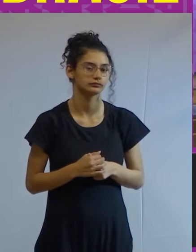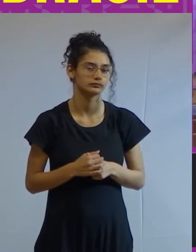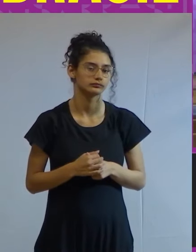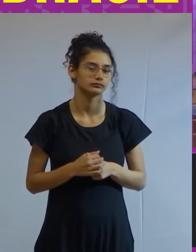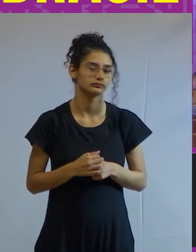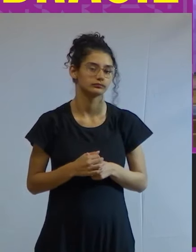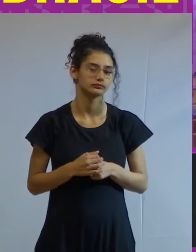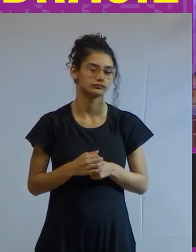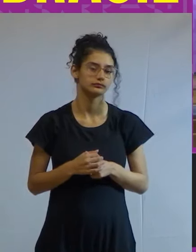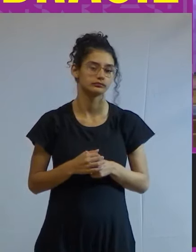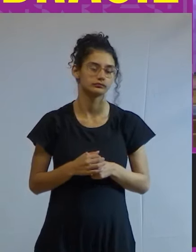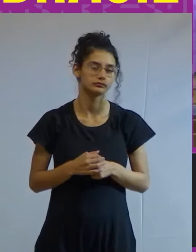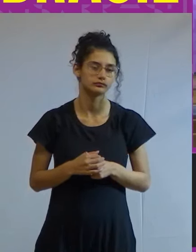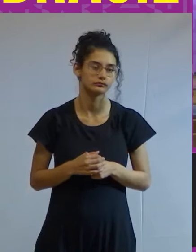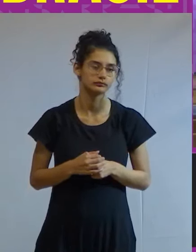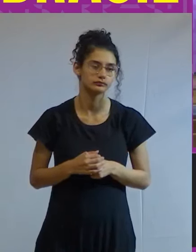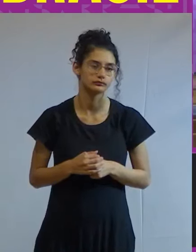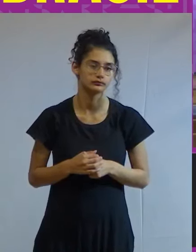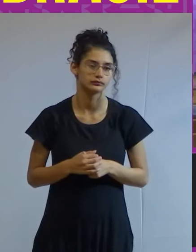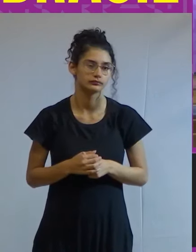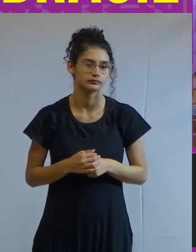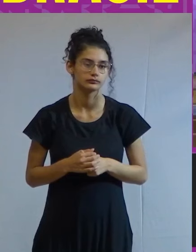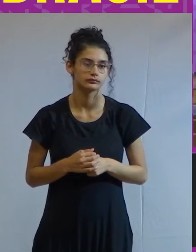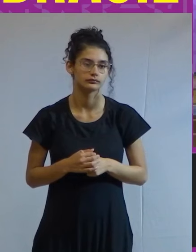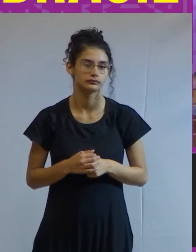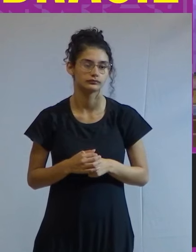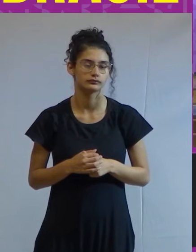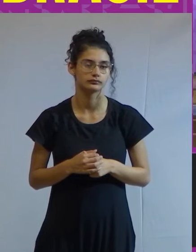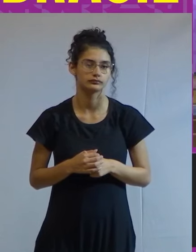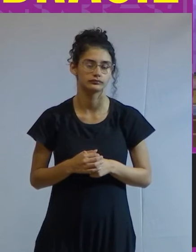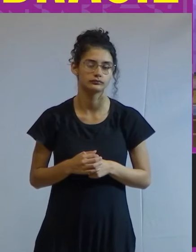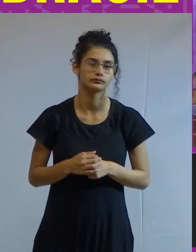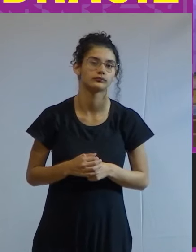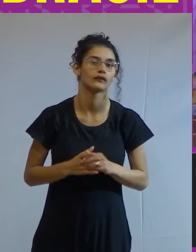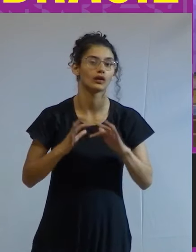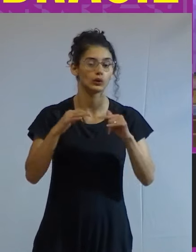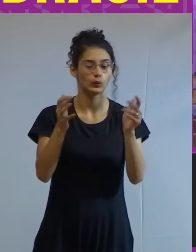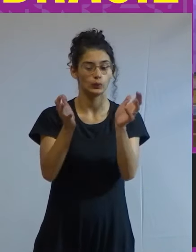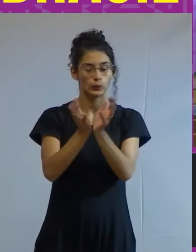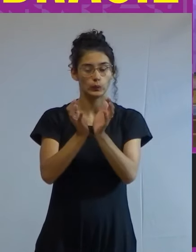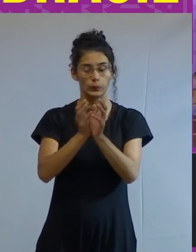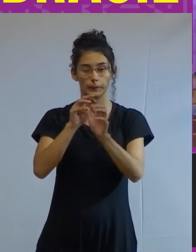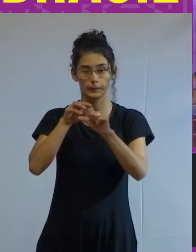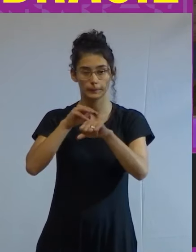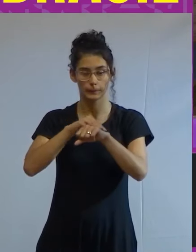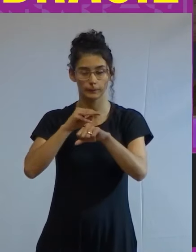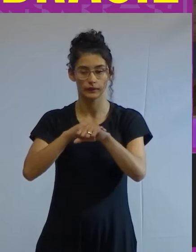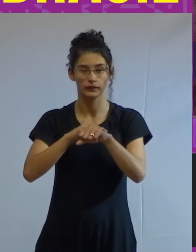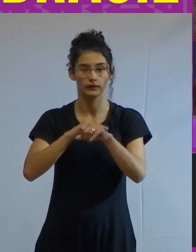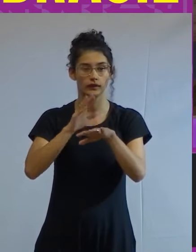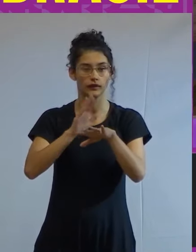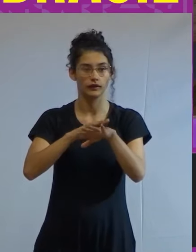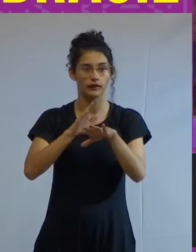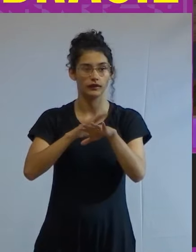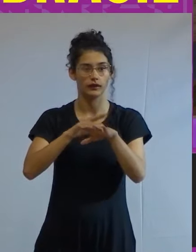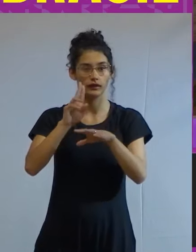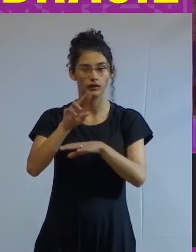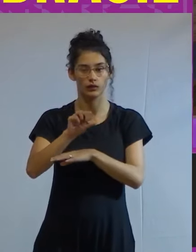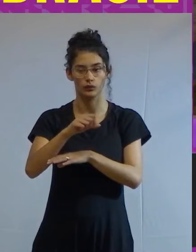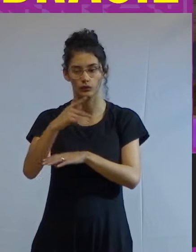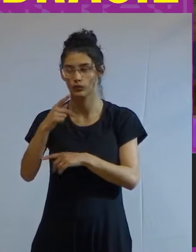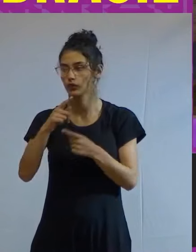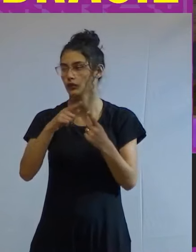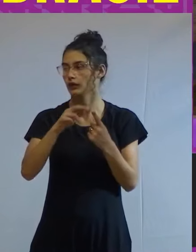a a a todo grupo que nesse momento está dirigindo a USP o